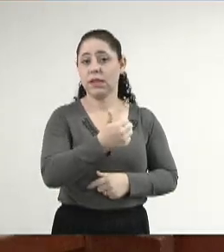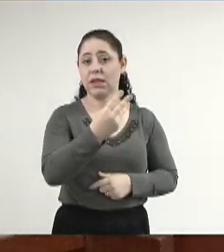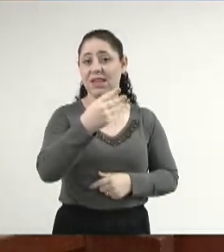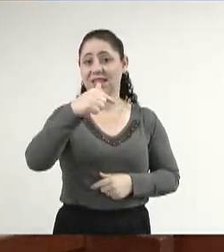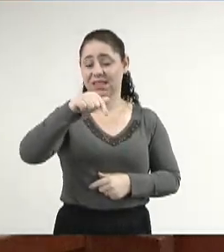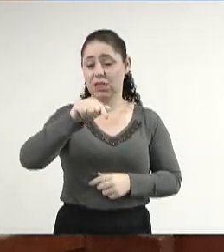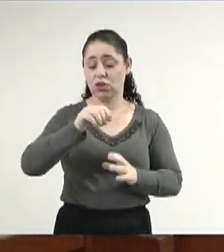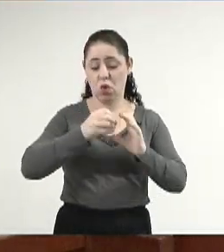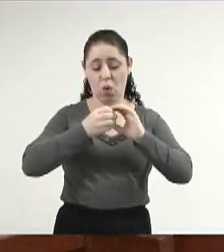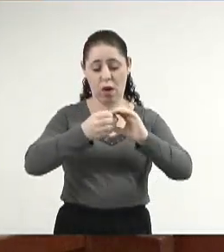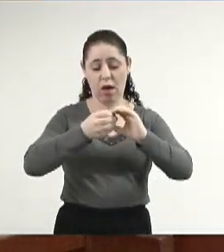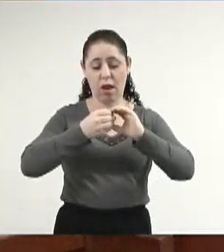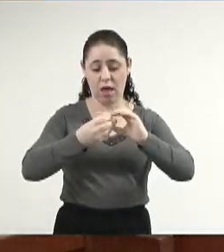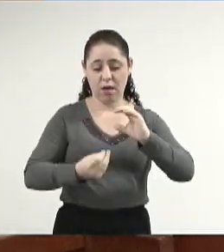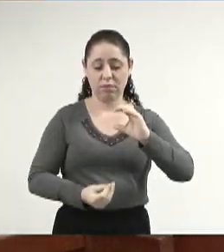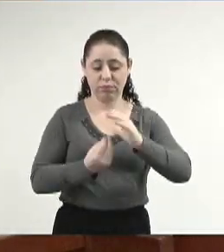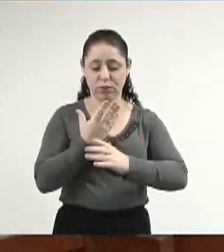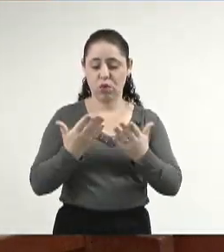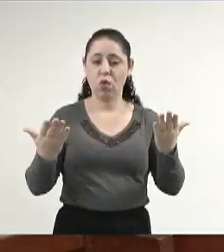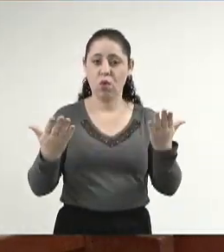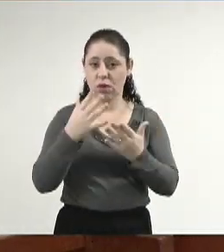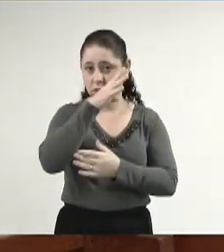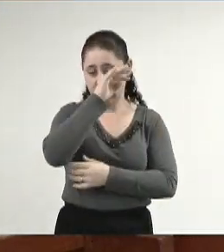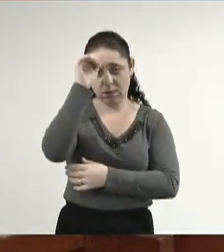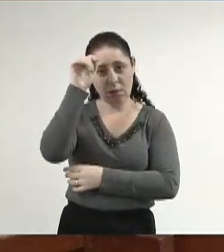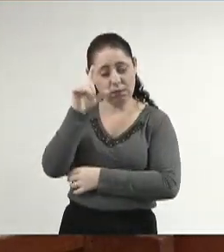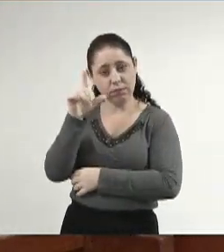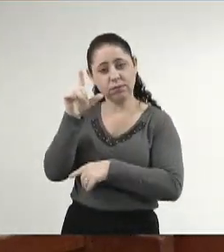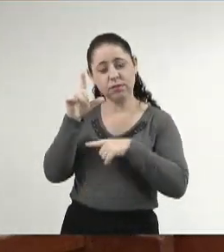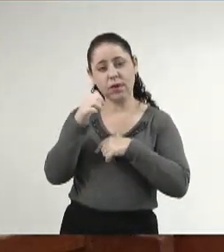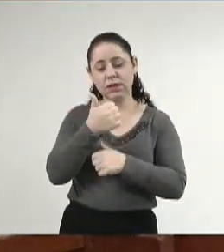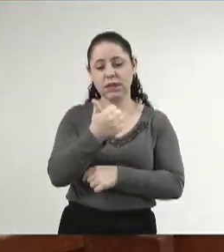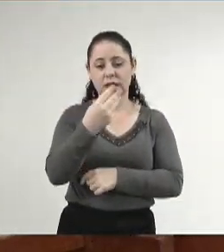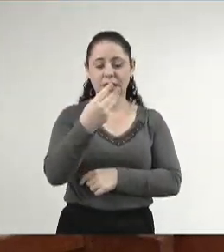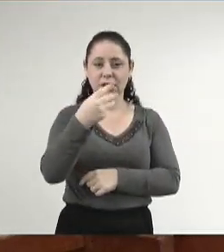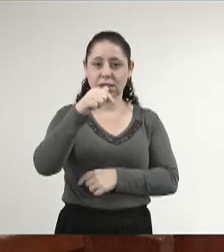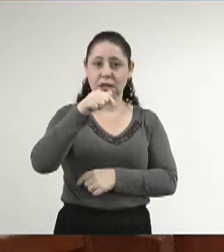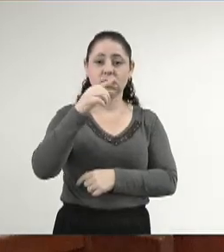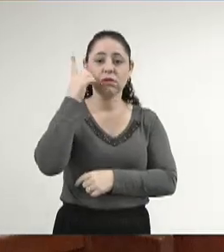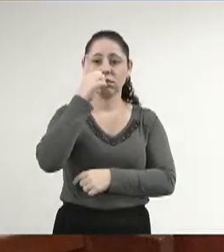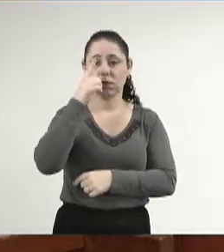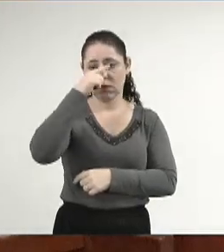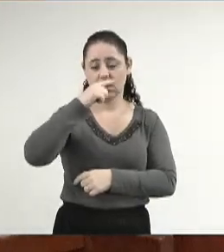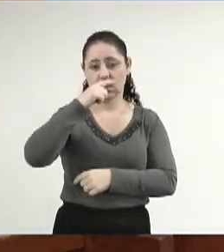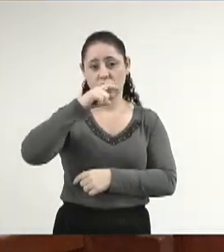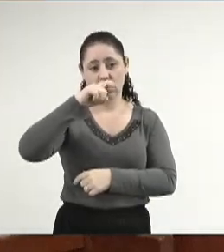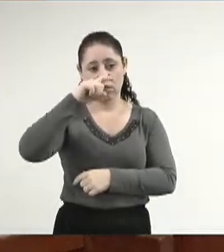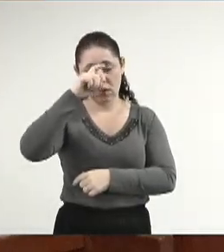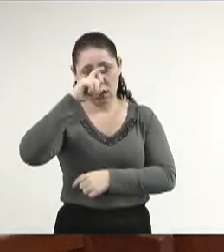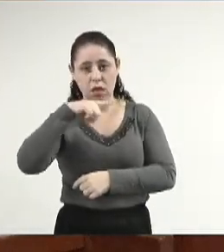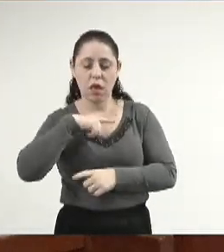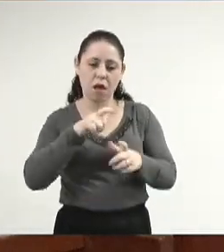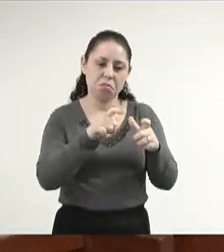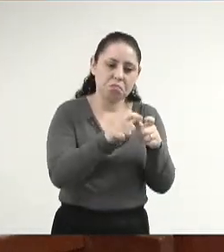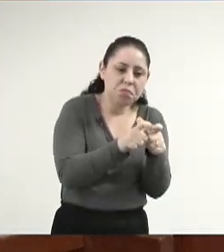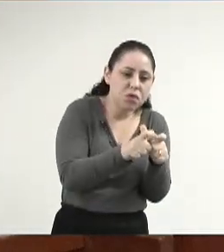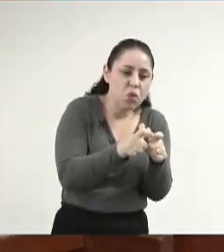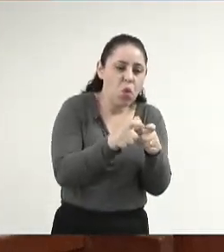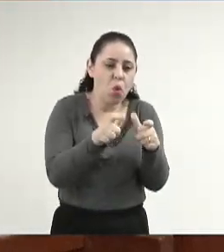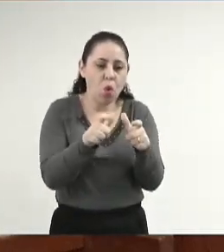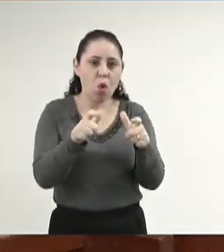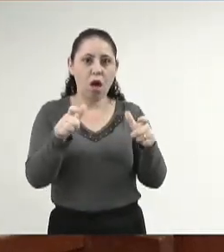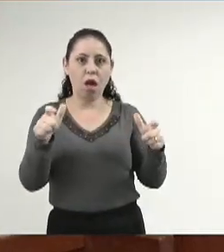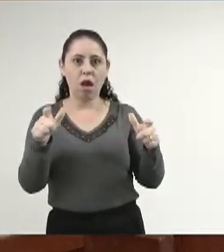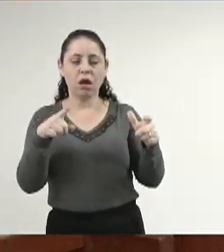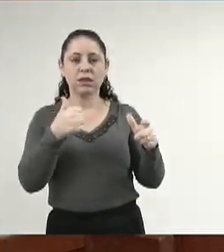137 cooperativas existentes hoje no Mato Grosso do Sul, 137, deputado Zeca. Então, aqui tem grandes, tem médios, tem pequenos,